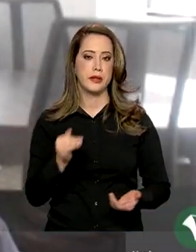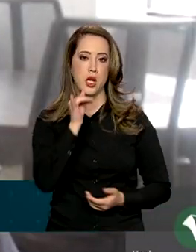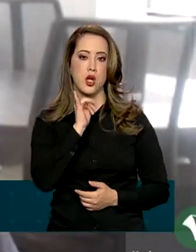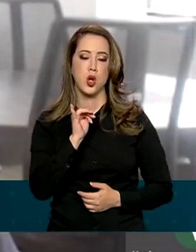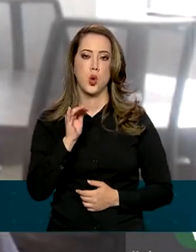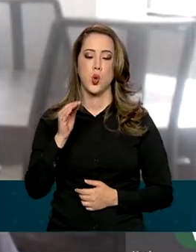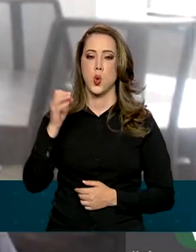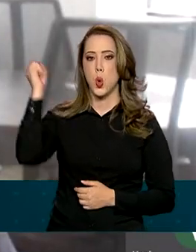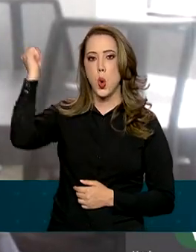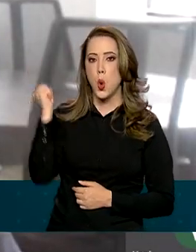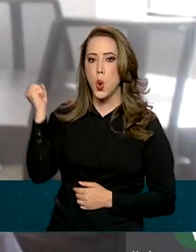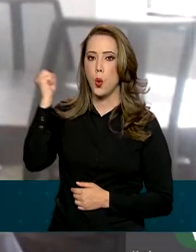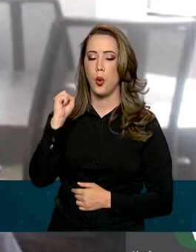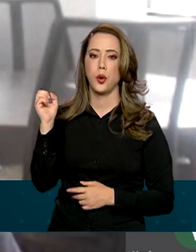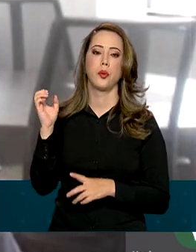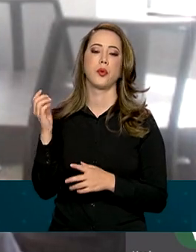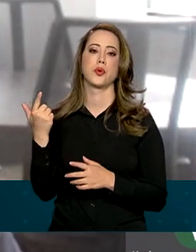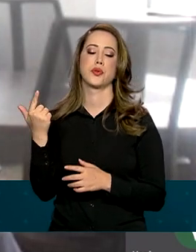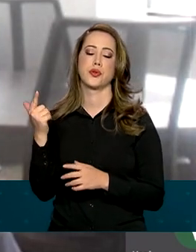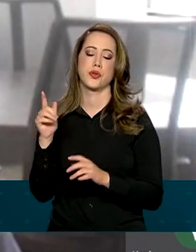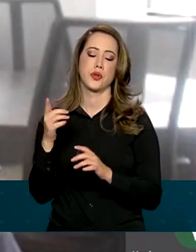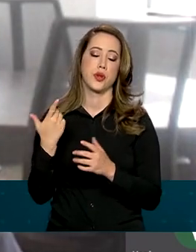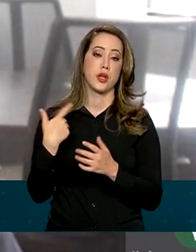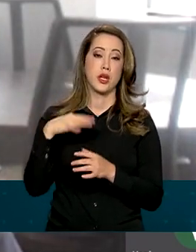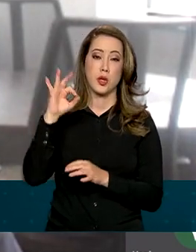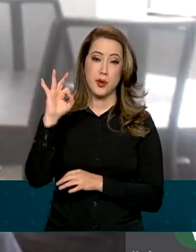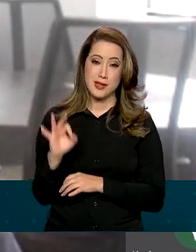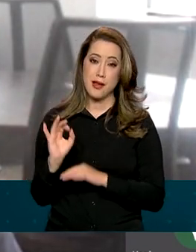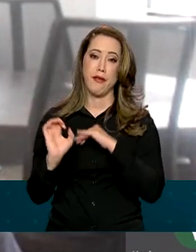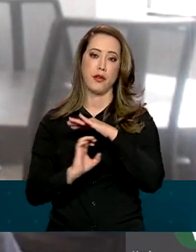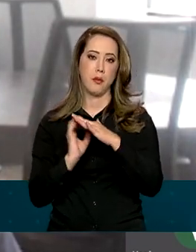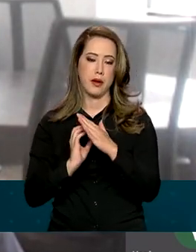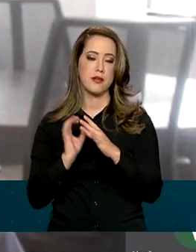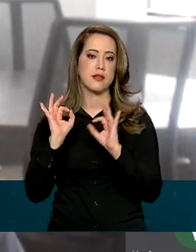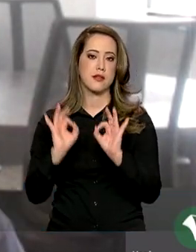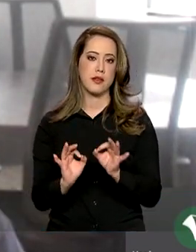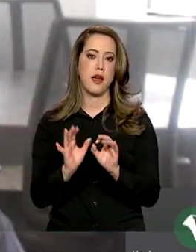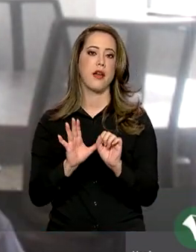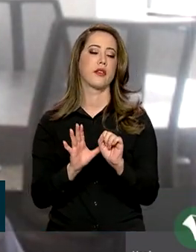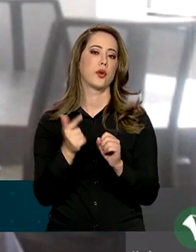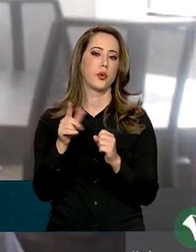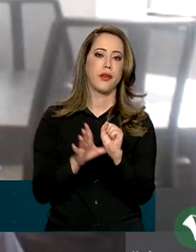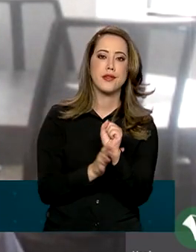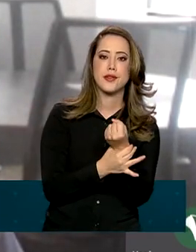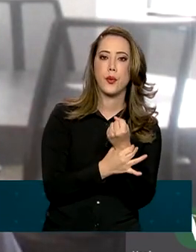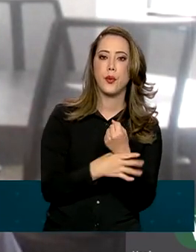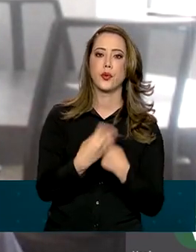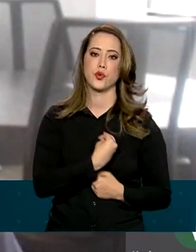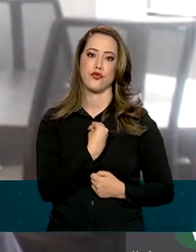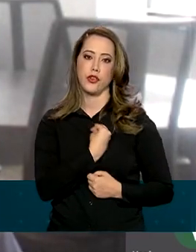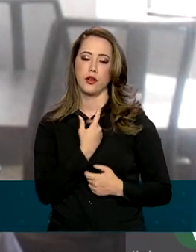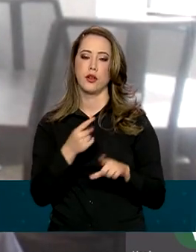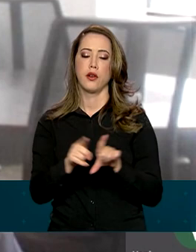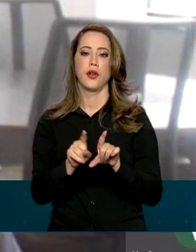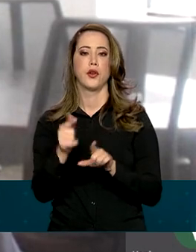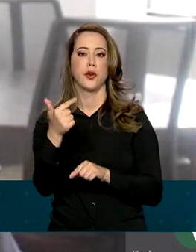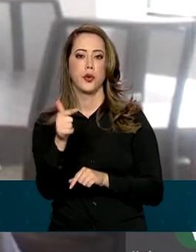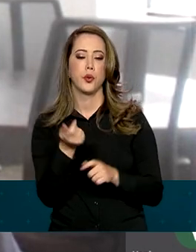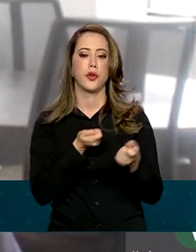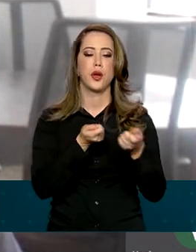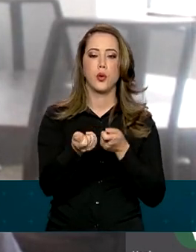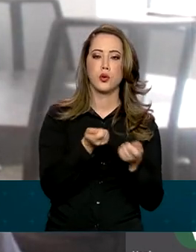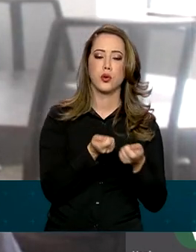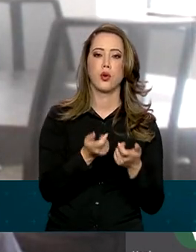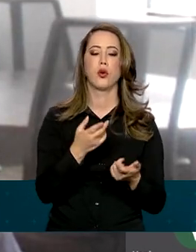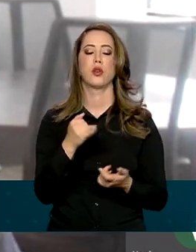oferece a manutenção, a jornada do motorista não é controlada. Então, tudo isso aumenta a chance de acidente. E se